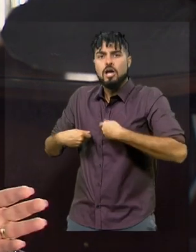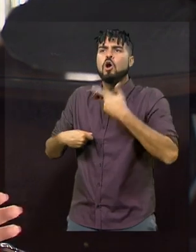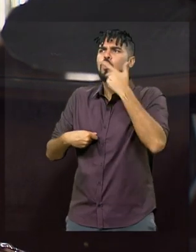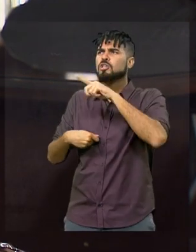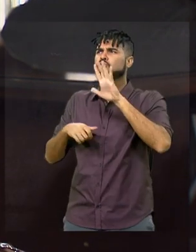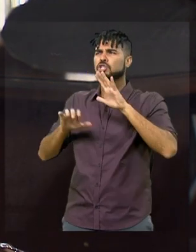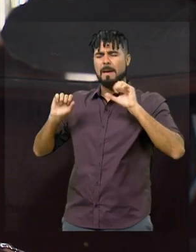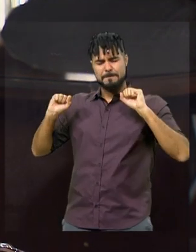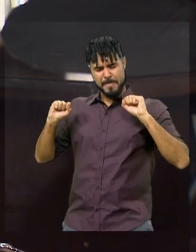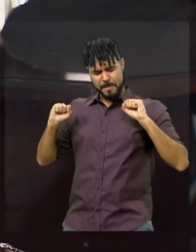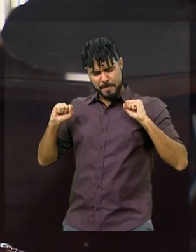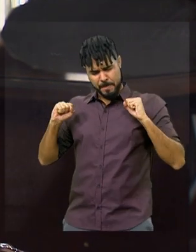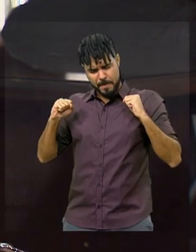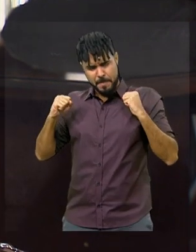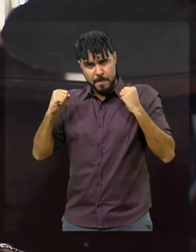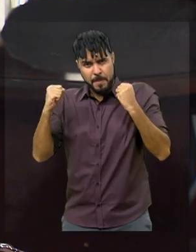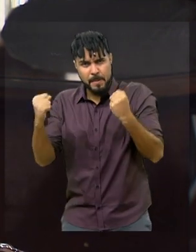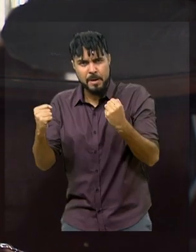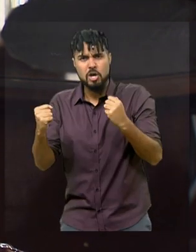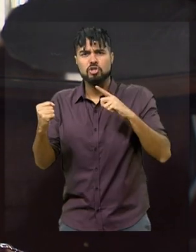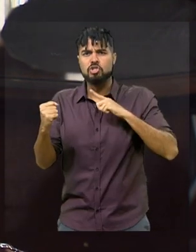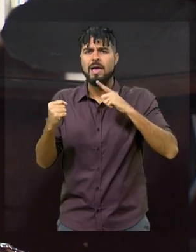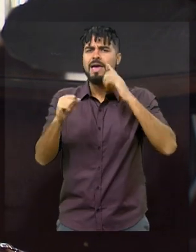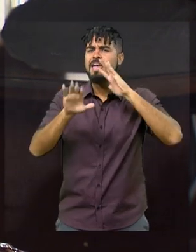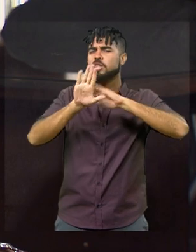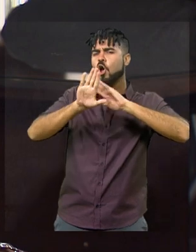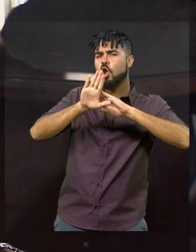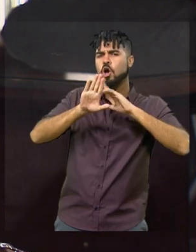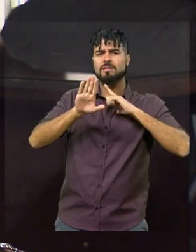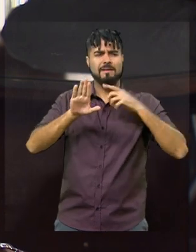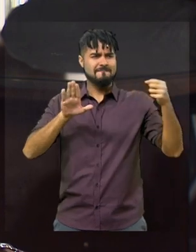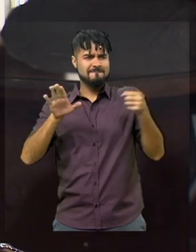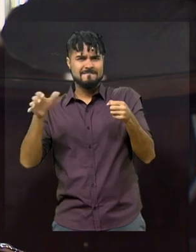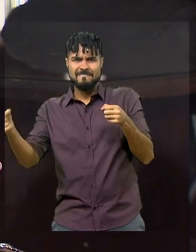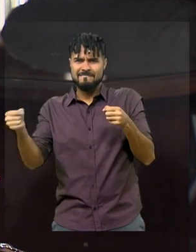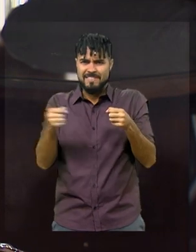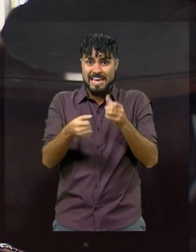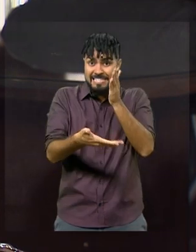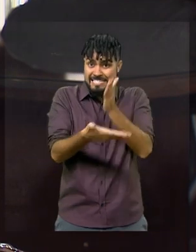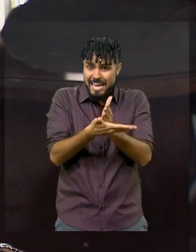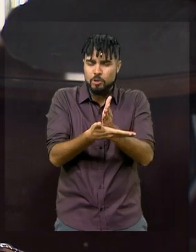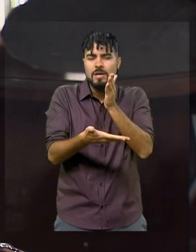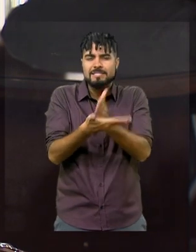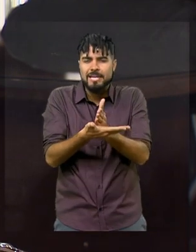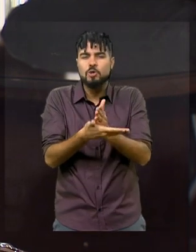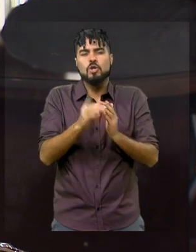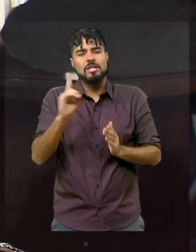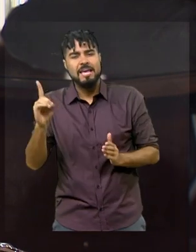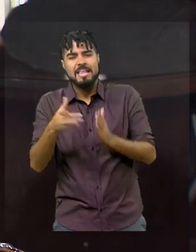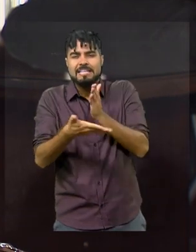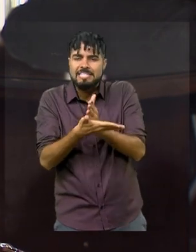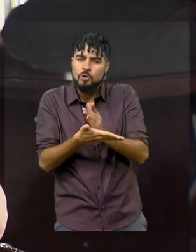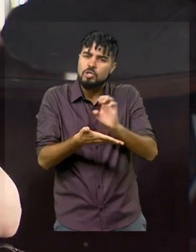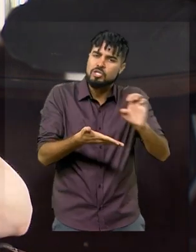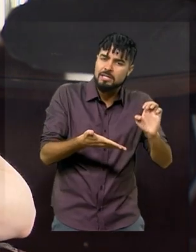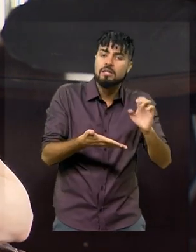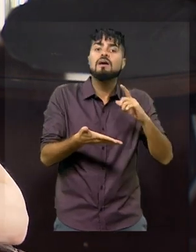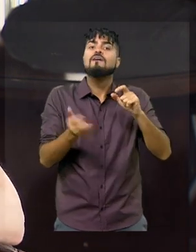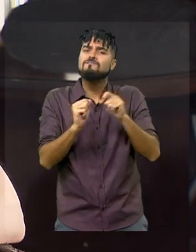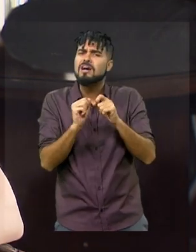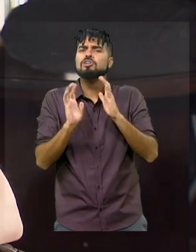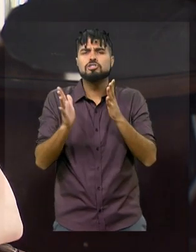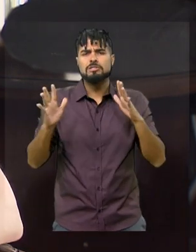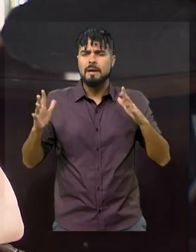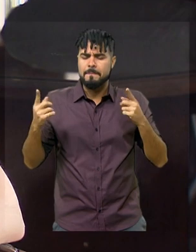as forças e posições ideológicas que se somam ao centro, centro-direita, centro-esquerda, numa ampla